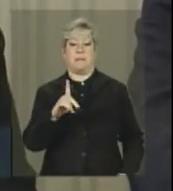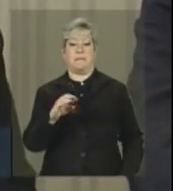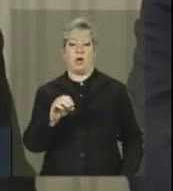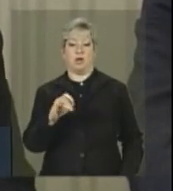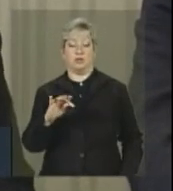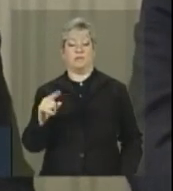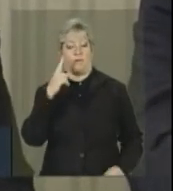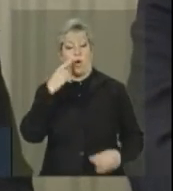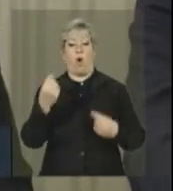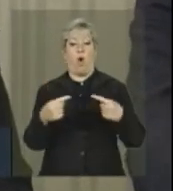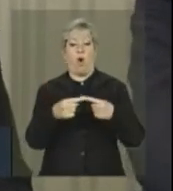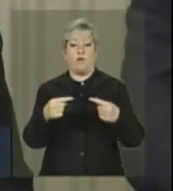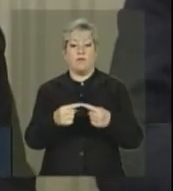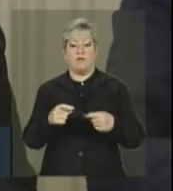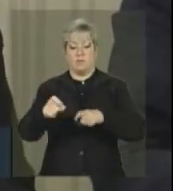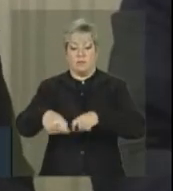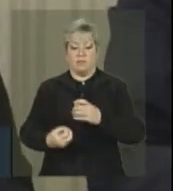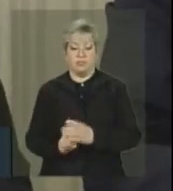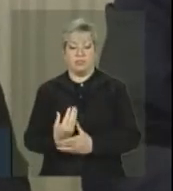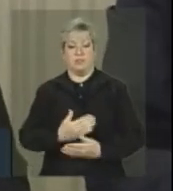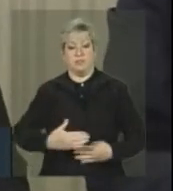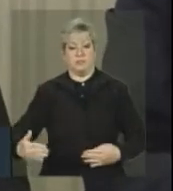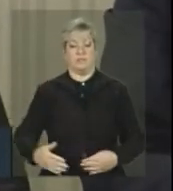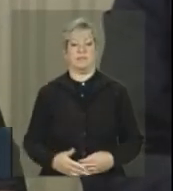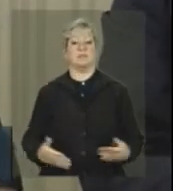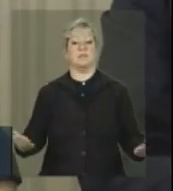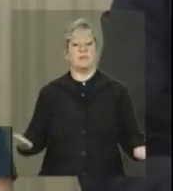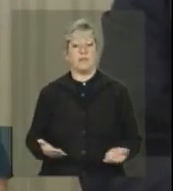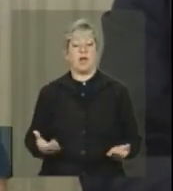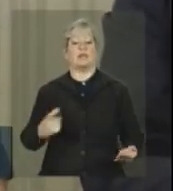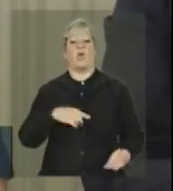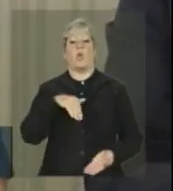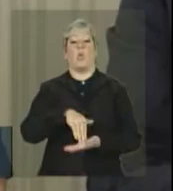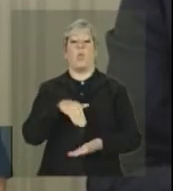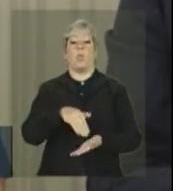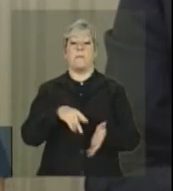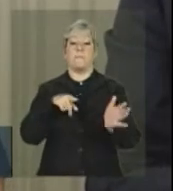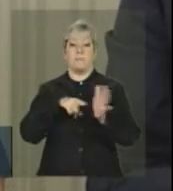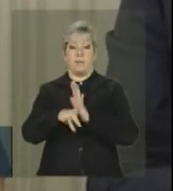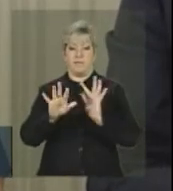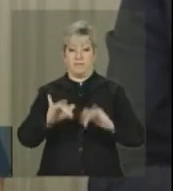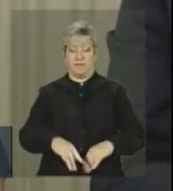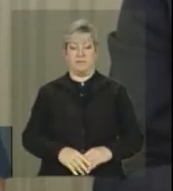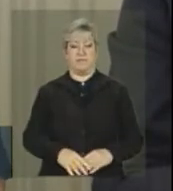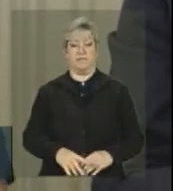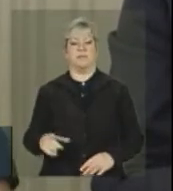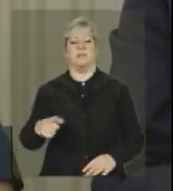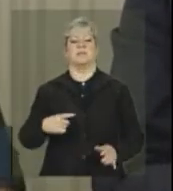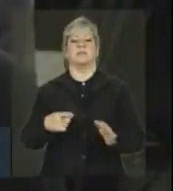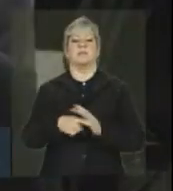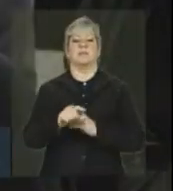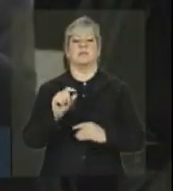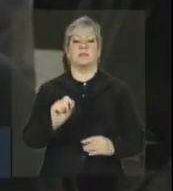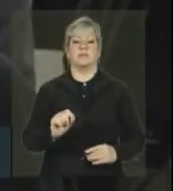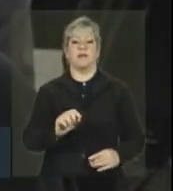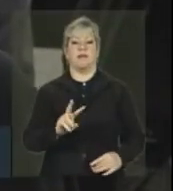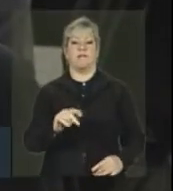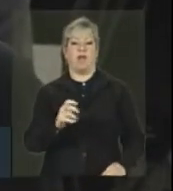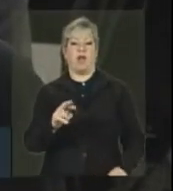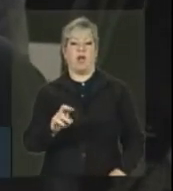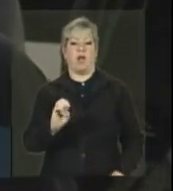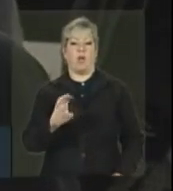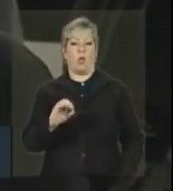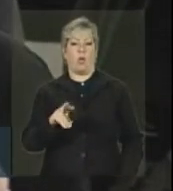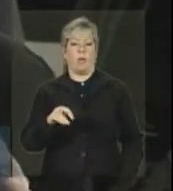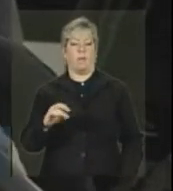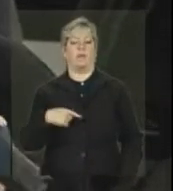vai acontecendo. Nós vamos ter mais uma pergunta antes do encerramento, vamos conceder. Oi, ministra, eu sou a Daniela, do Valor Econômico. Estou